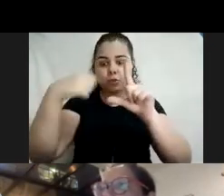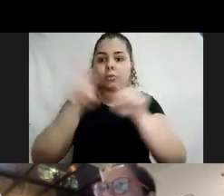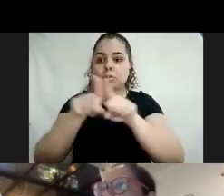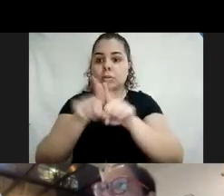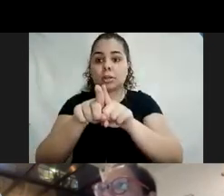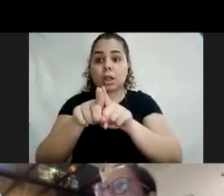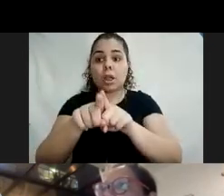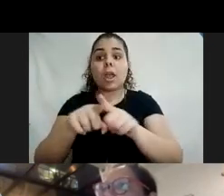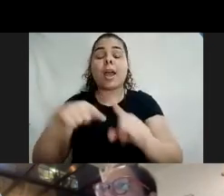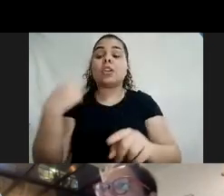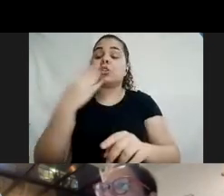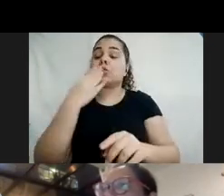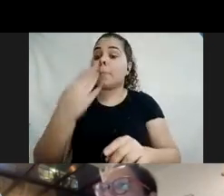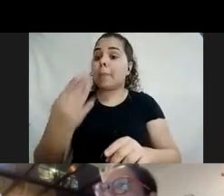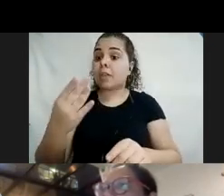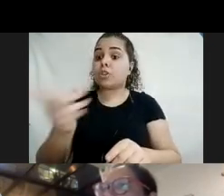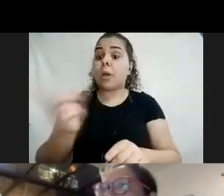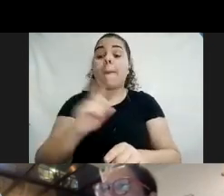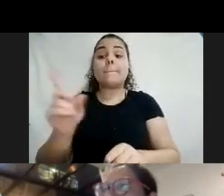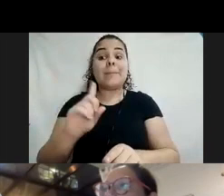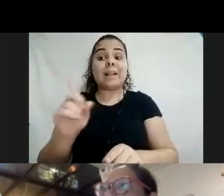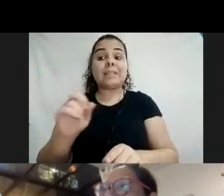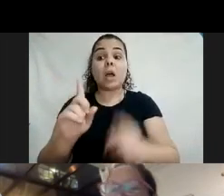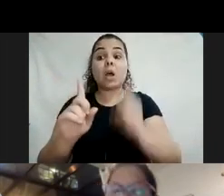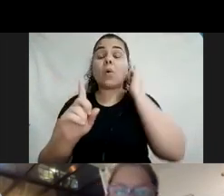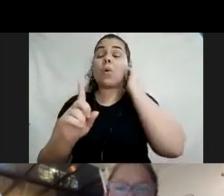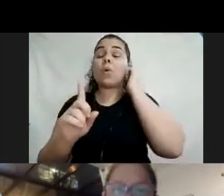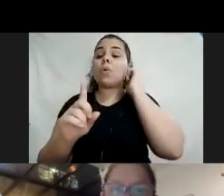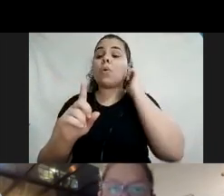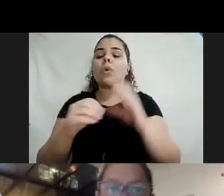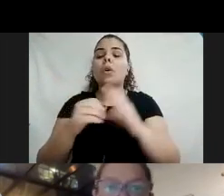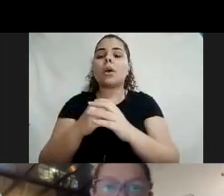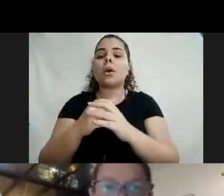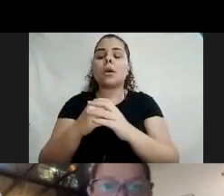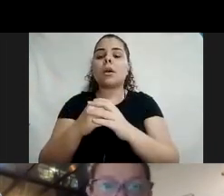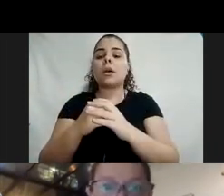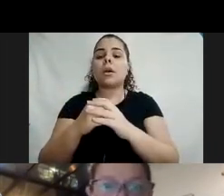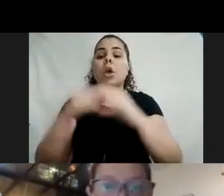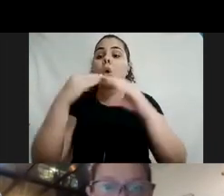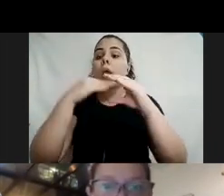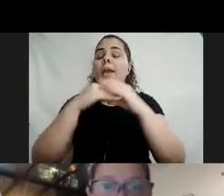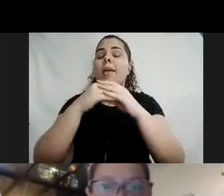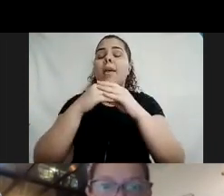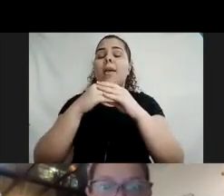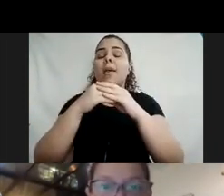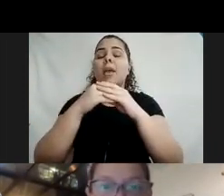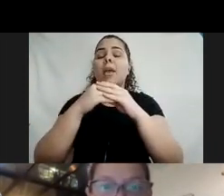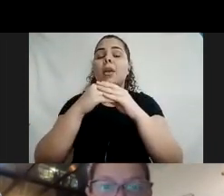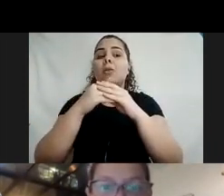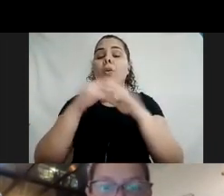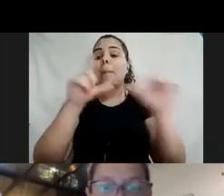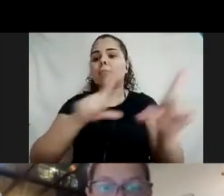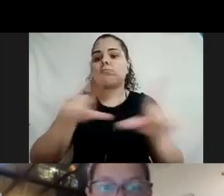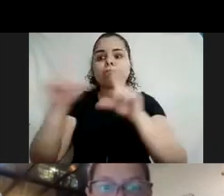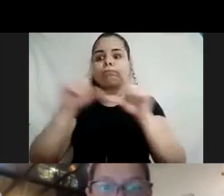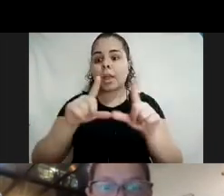compartilhar, porque elas ainda não foram editadas. A gente vai colocar... É o último? vai acabar? Tem mais um. O próximo